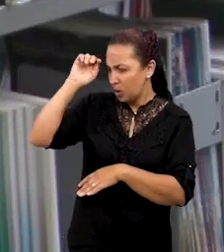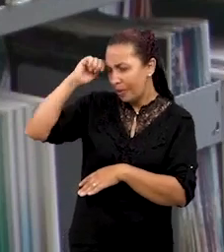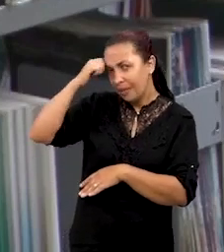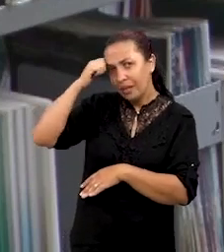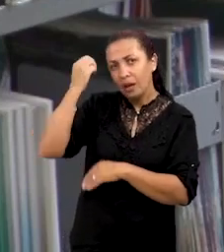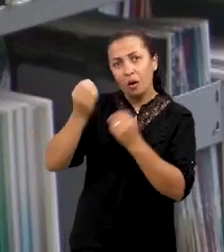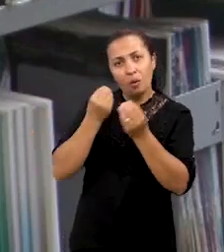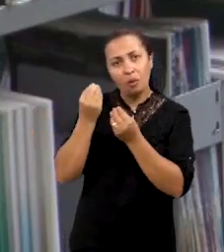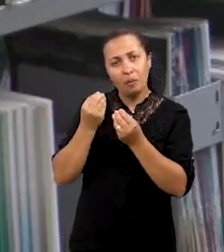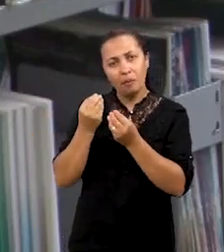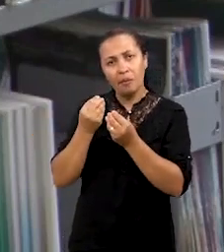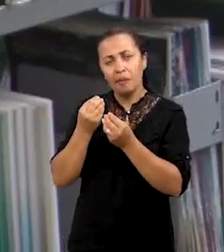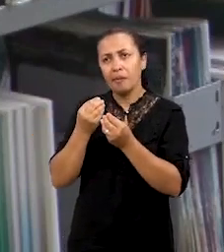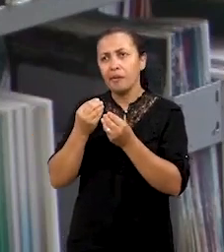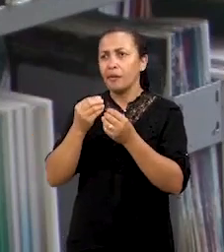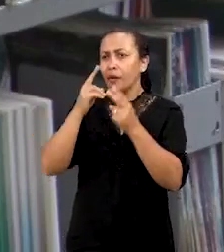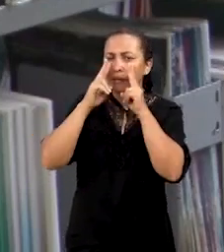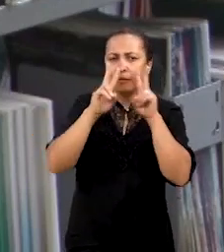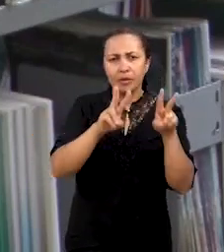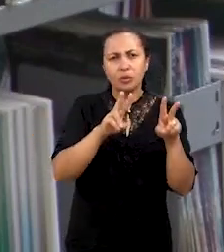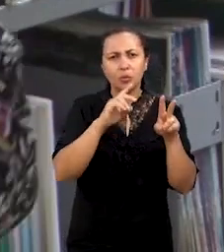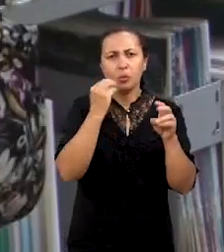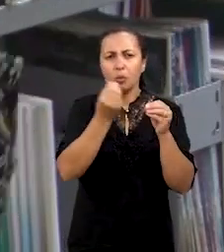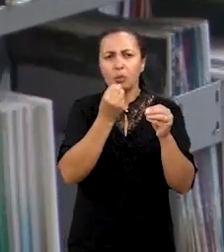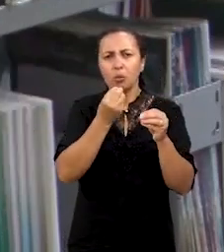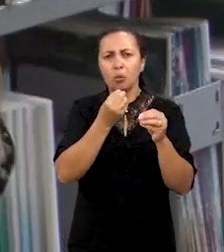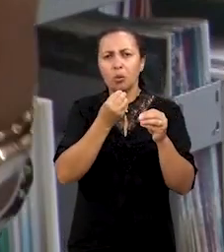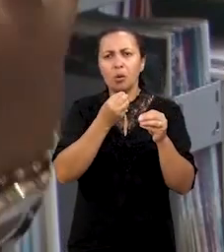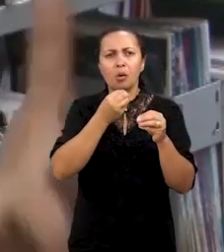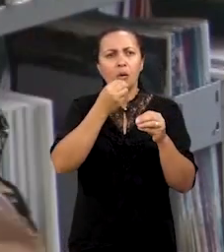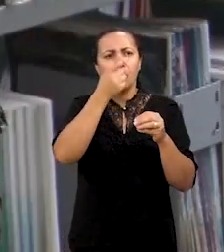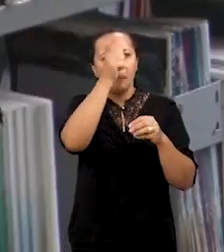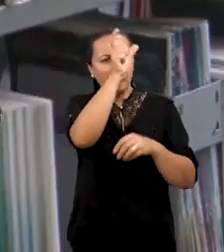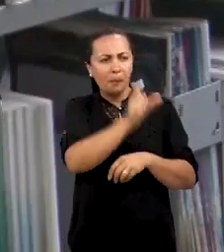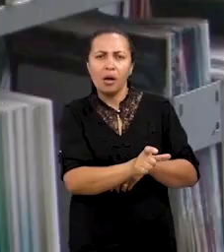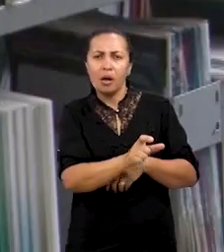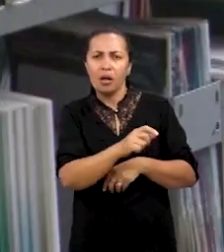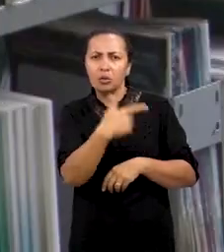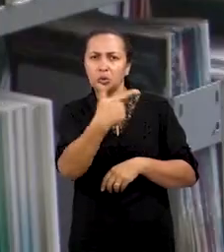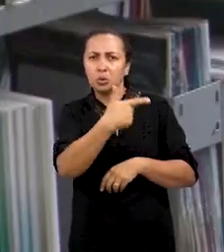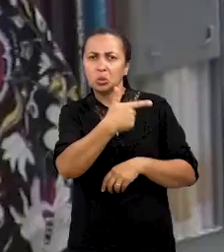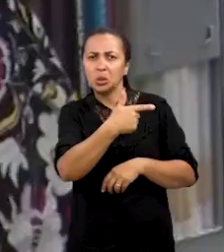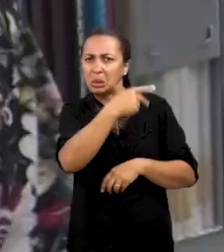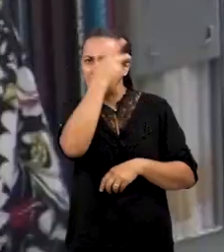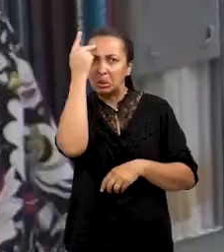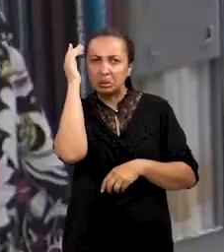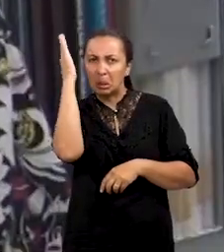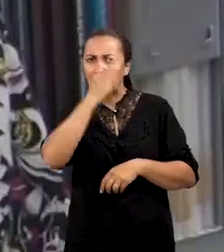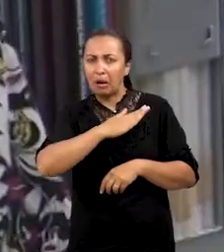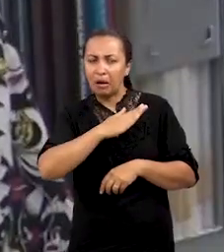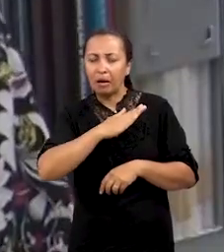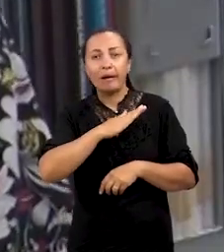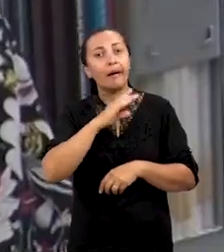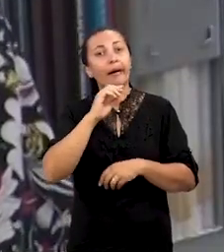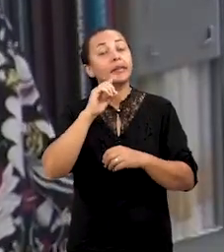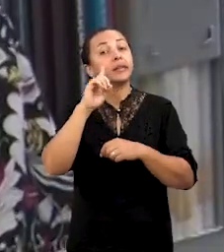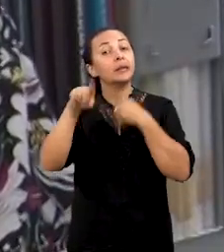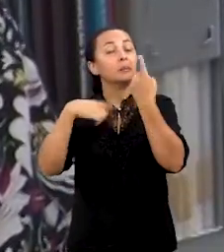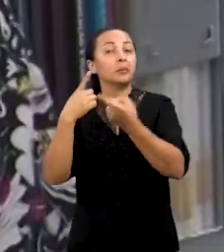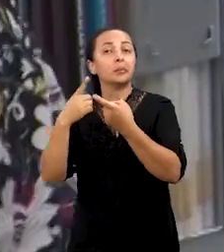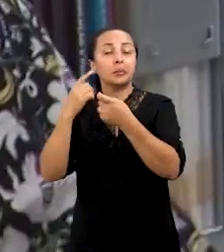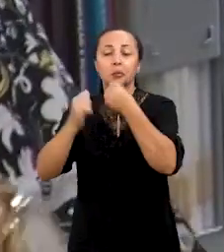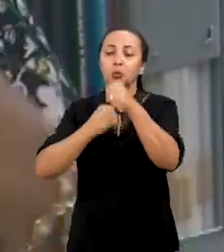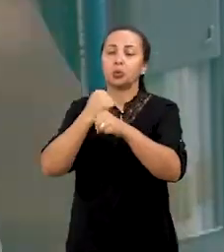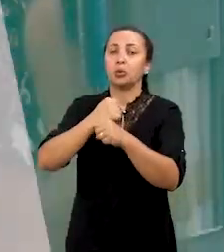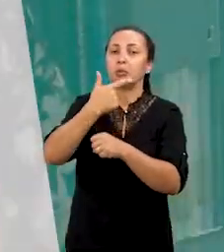principais, os negros eram vistos como os maldosos, aquela pessoa má. Depois de 2003, com